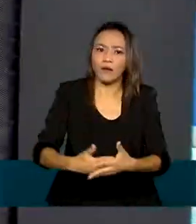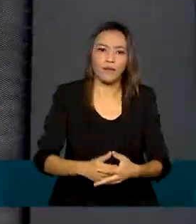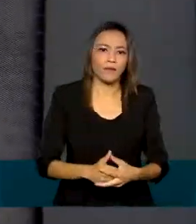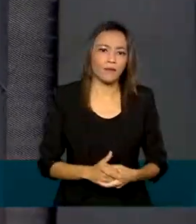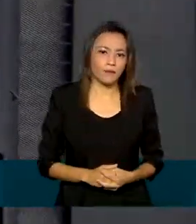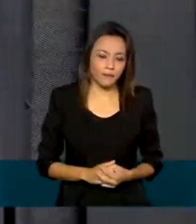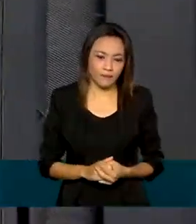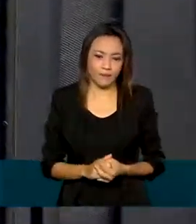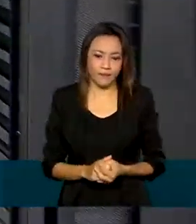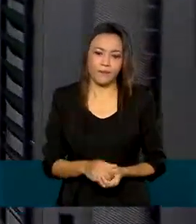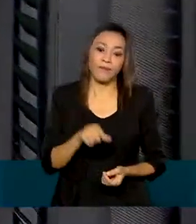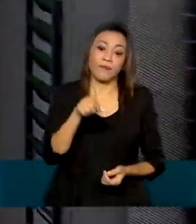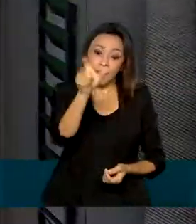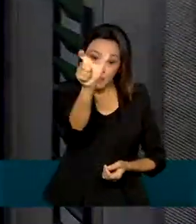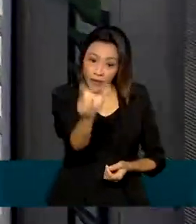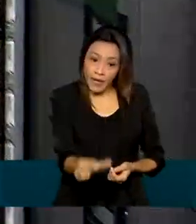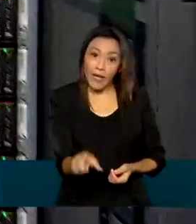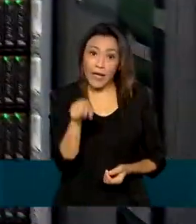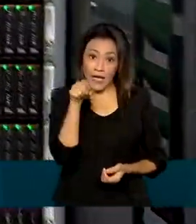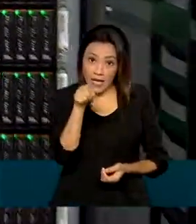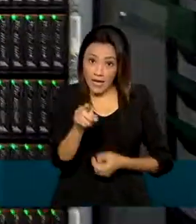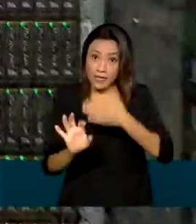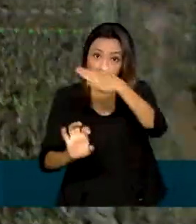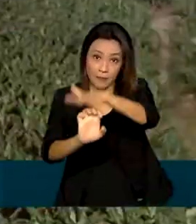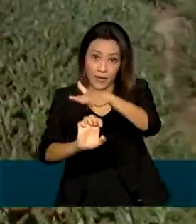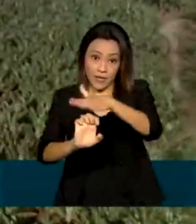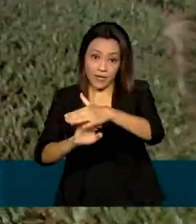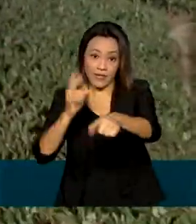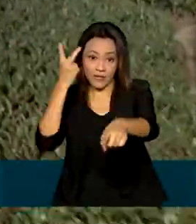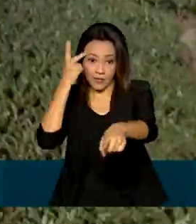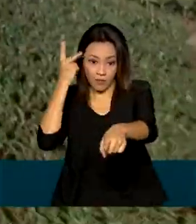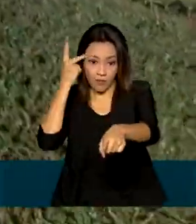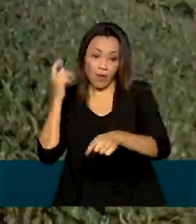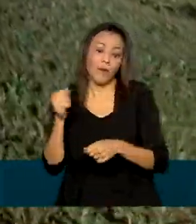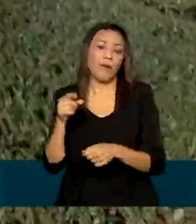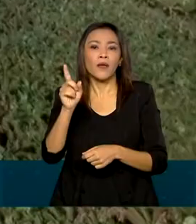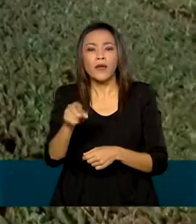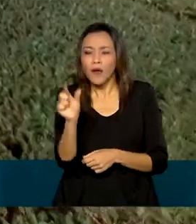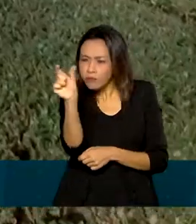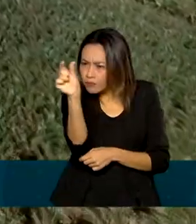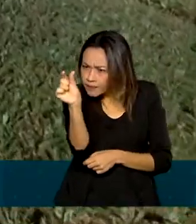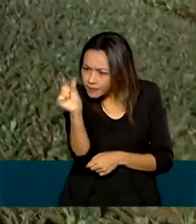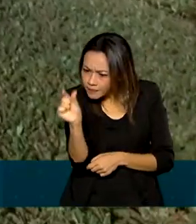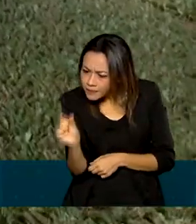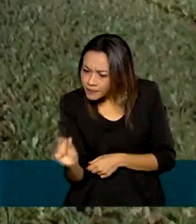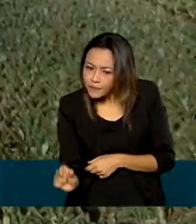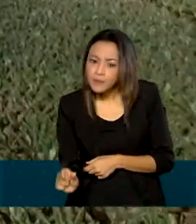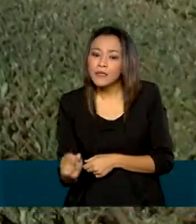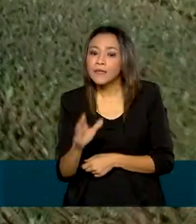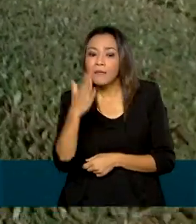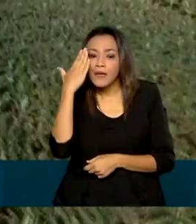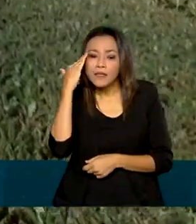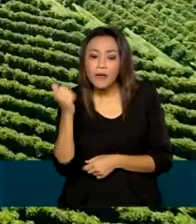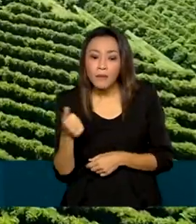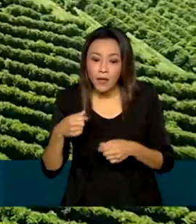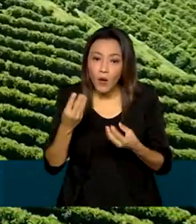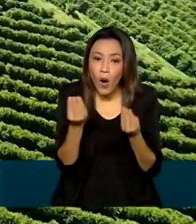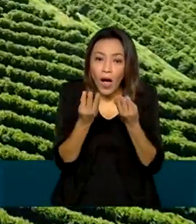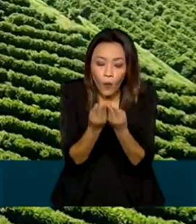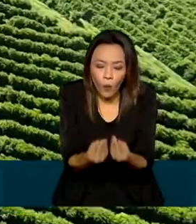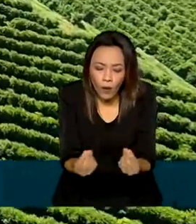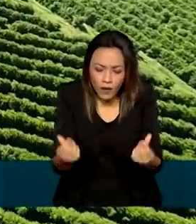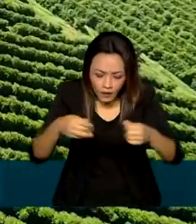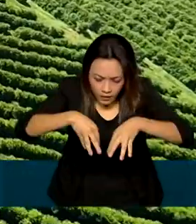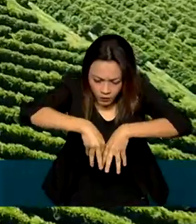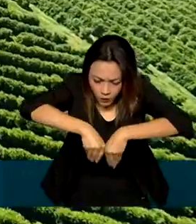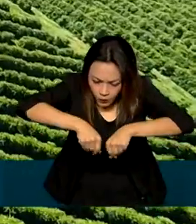É o que propõe o software dessa empresa de São Paulo. Uma plataforma digital capaz de revelar um raio-x do solo. Os